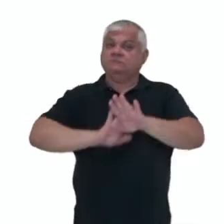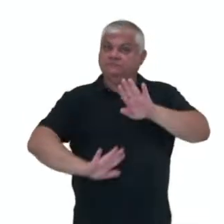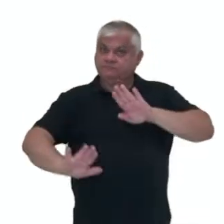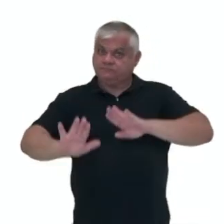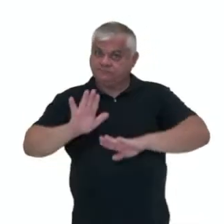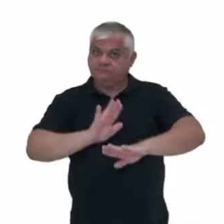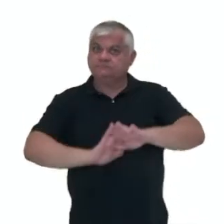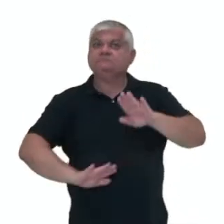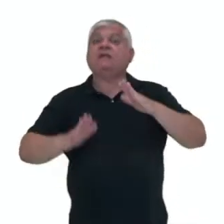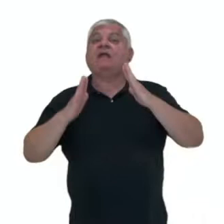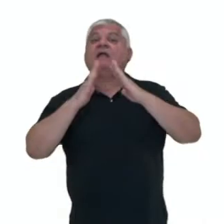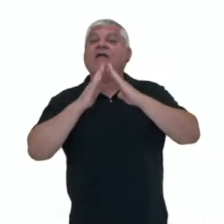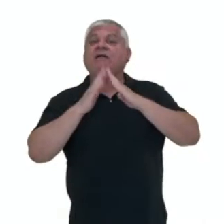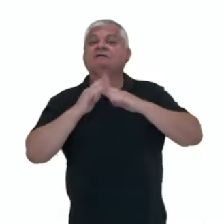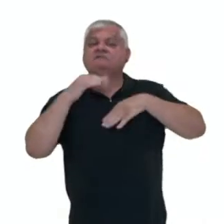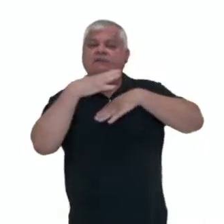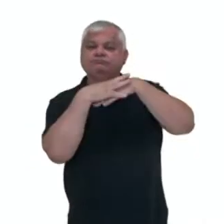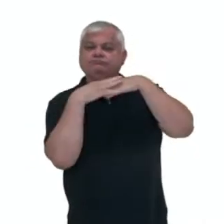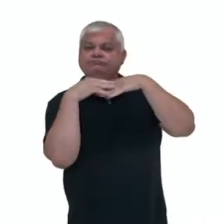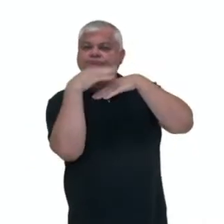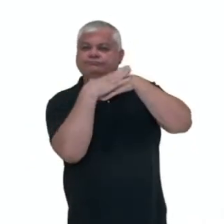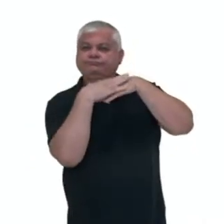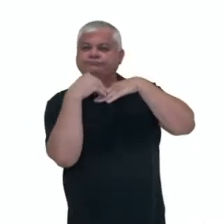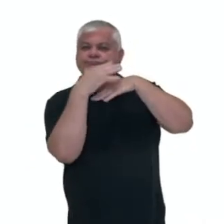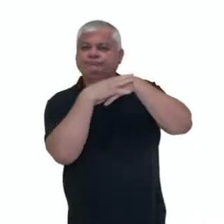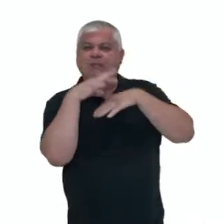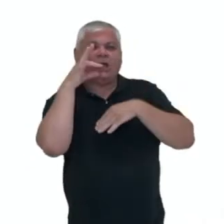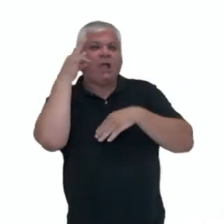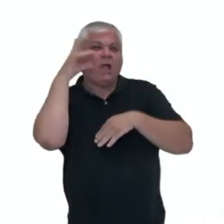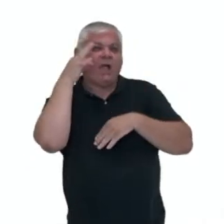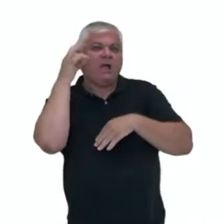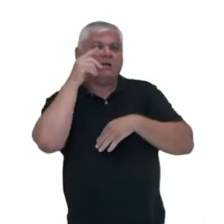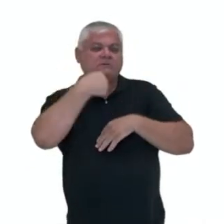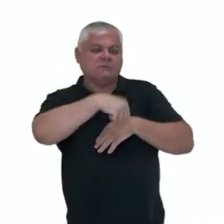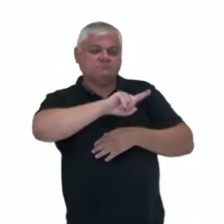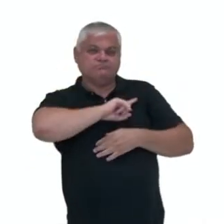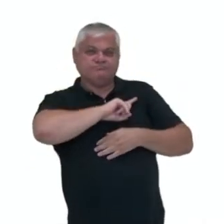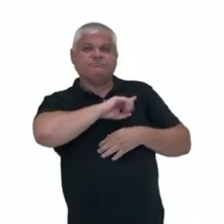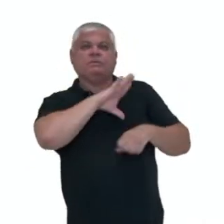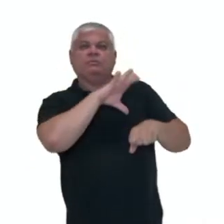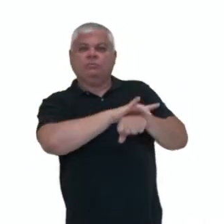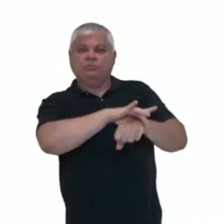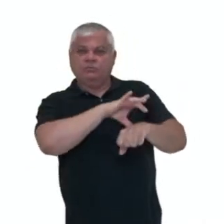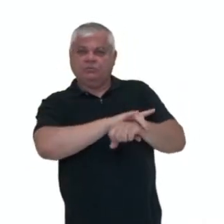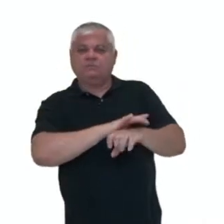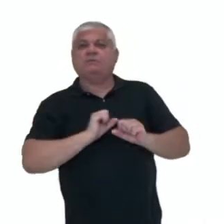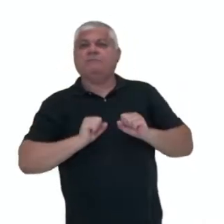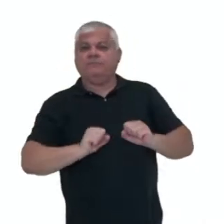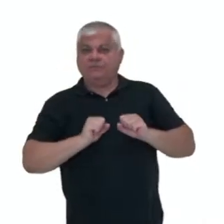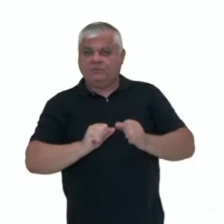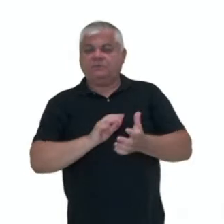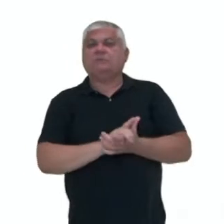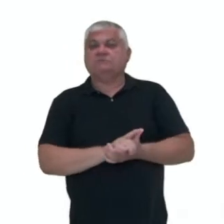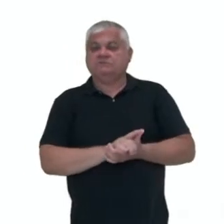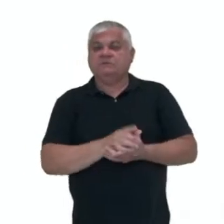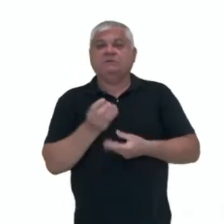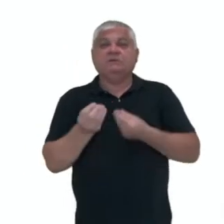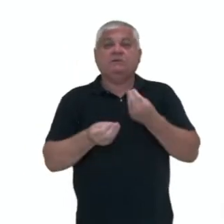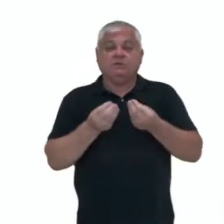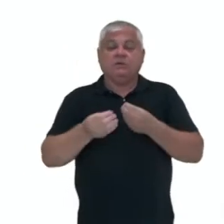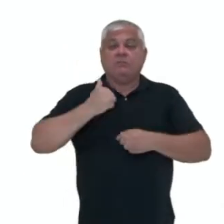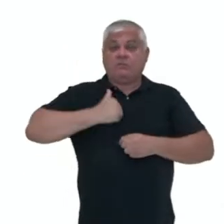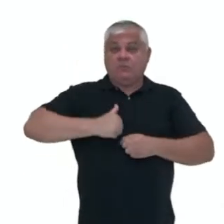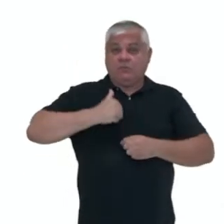que a gente tem em casa, porque ele pode ser ali o transmissor, né, deste protozoário através de suas